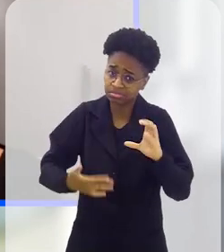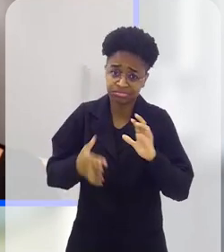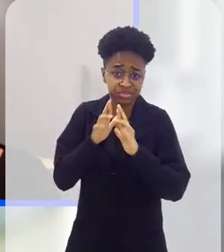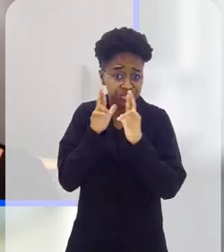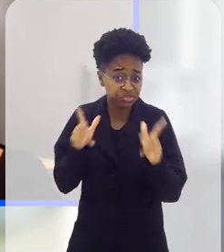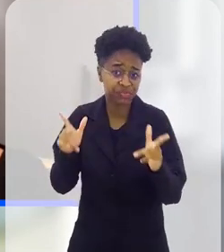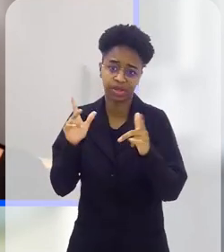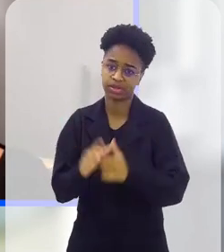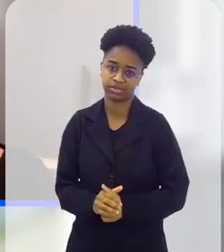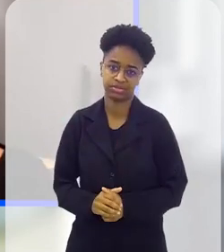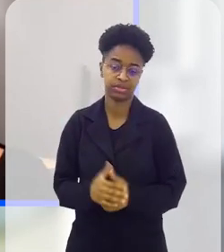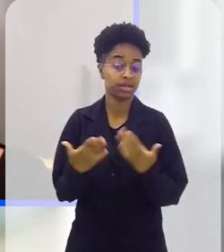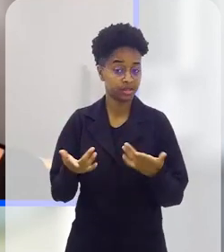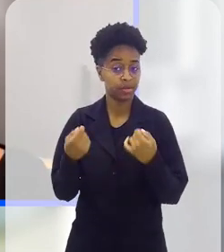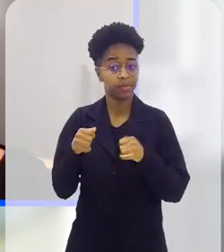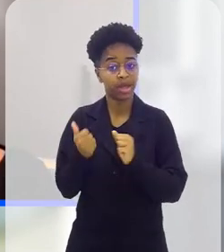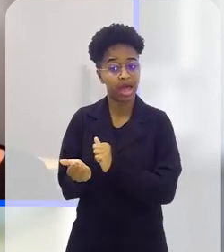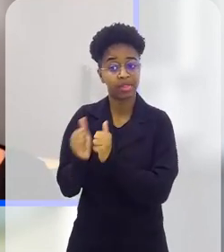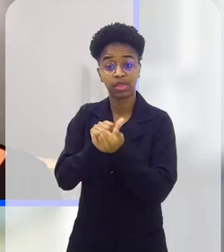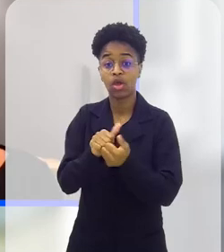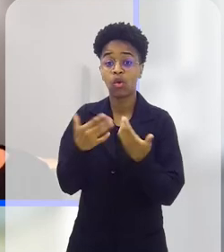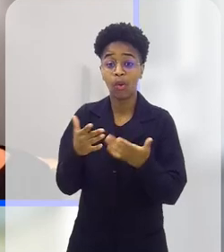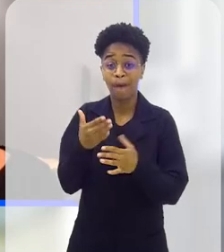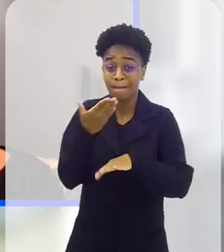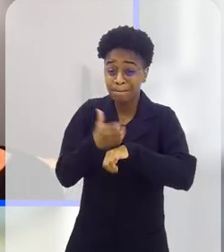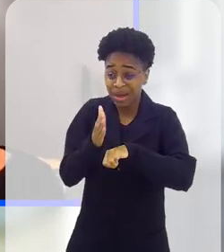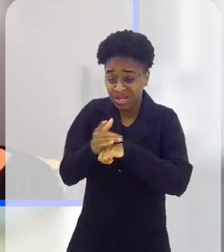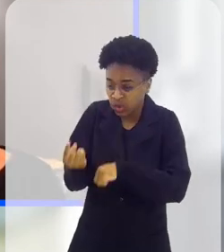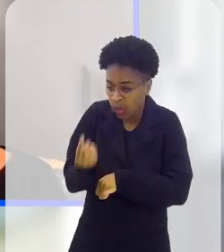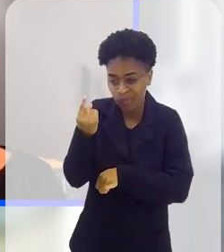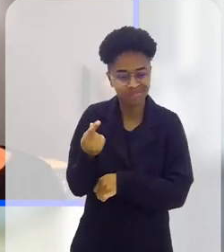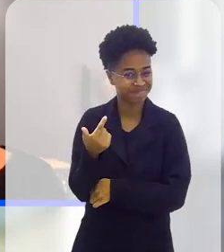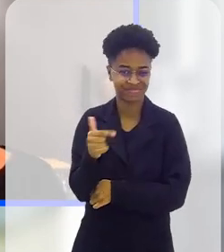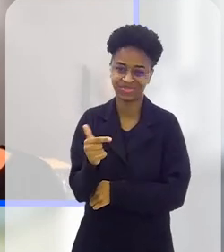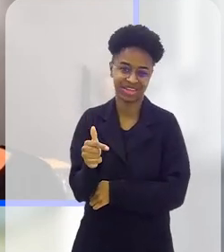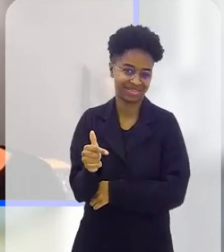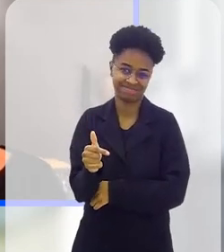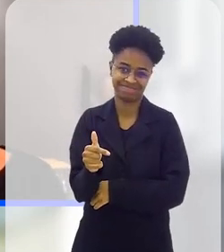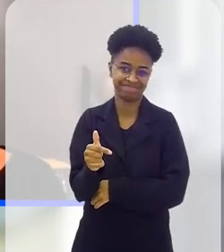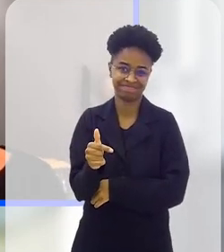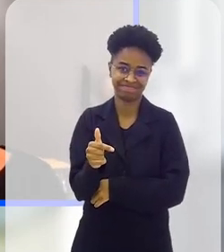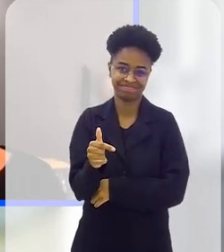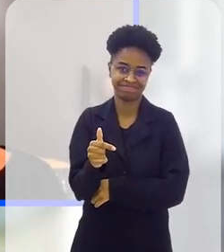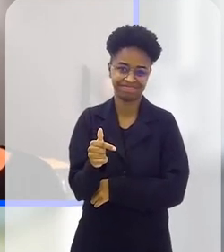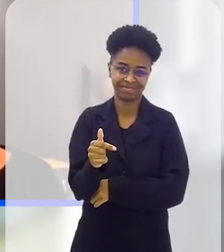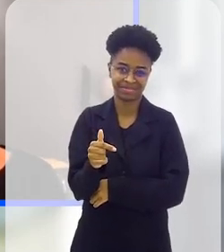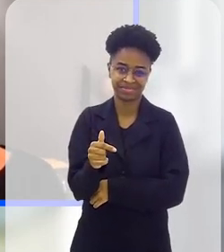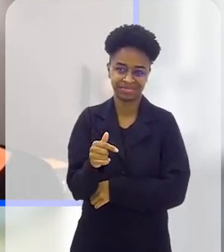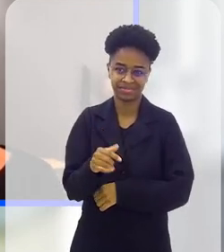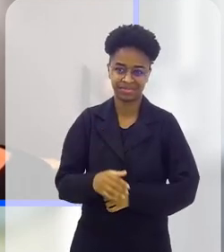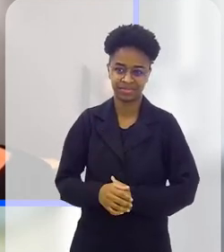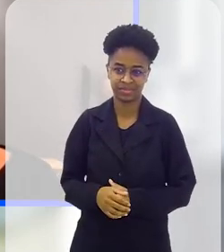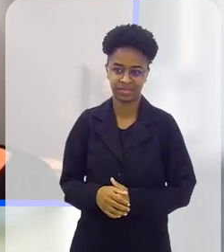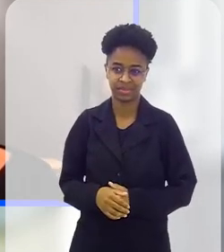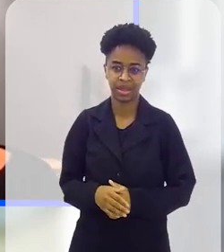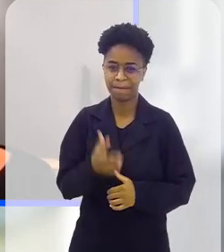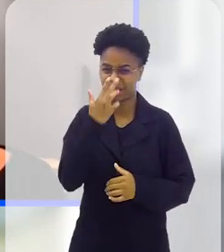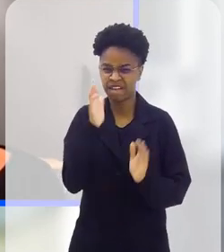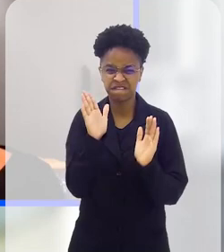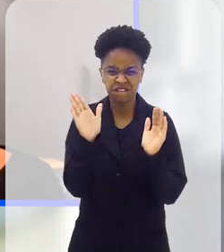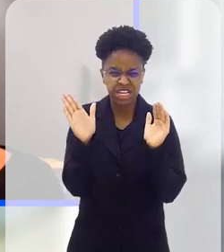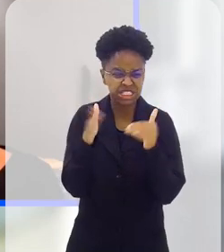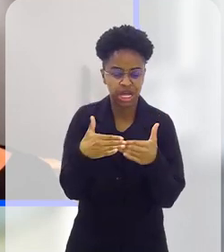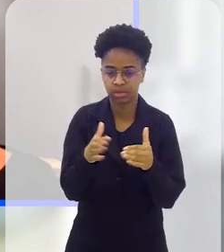realidades, né, Rafael? Que se adaptam. a prática, fico assim com respeito de trazer uma... Não, com certeza, é